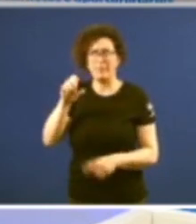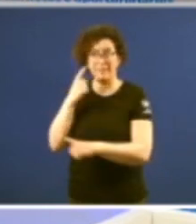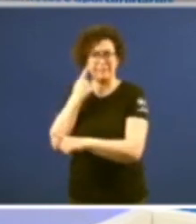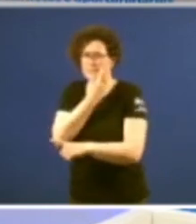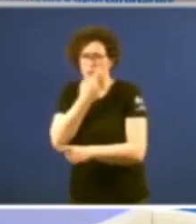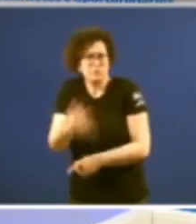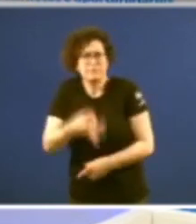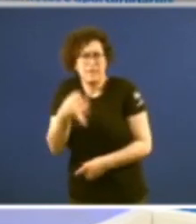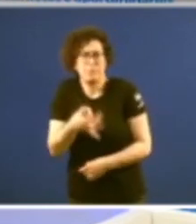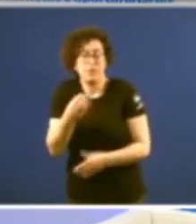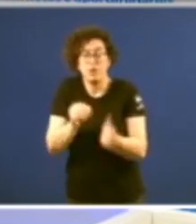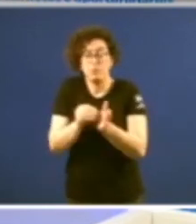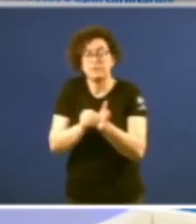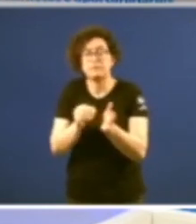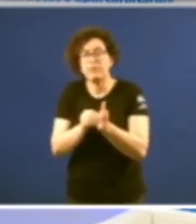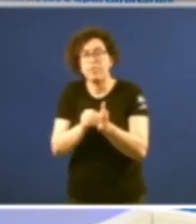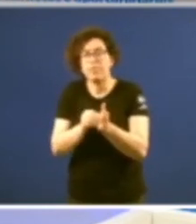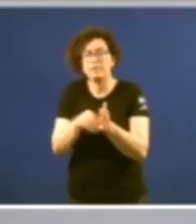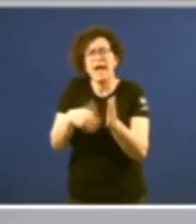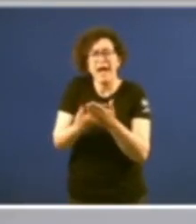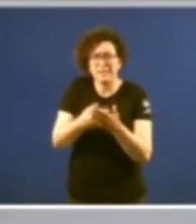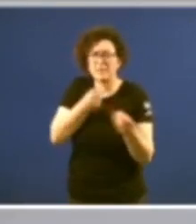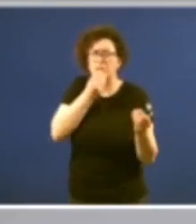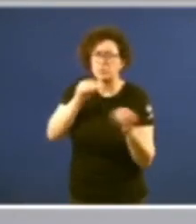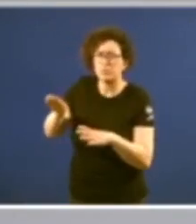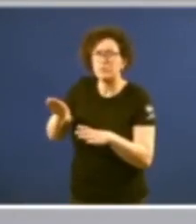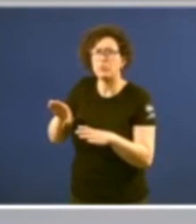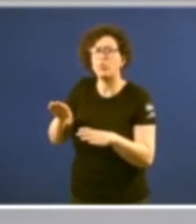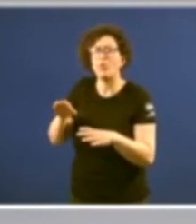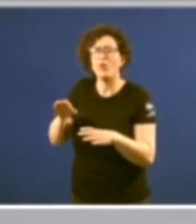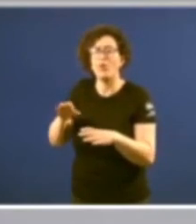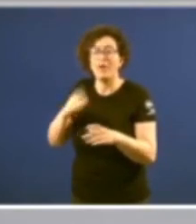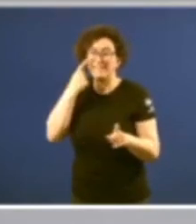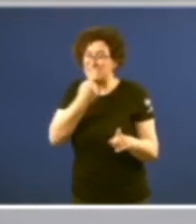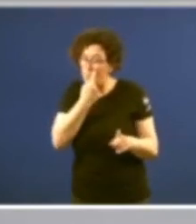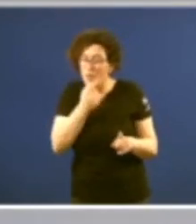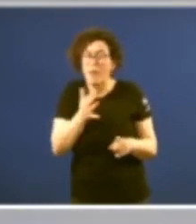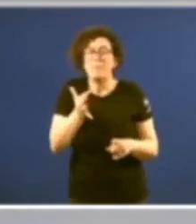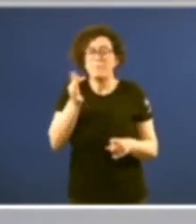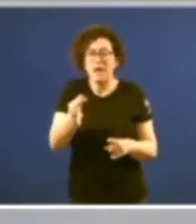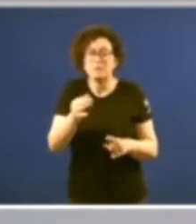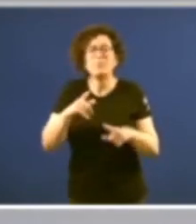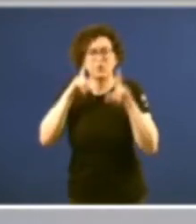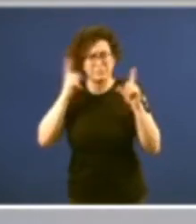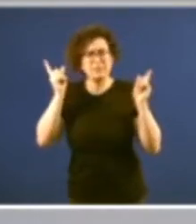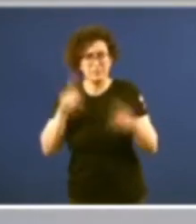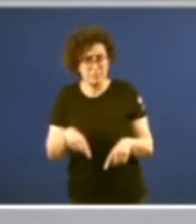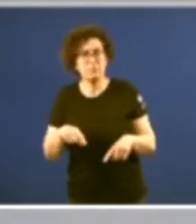e moitas veces sustituindo non só a testemunha senón o protagonismo